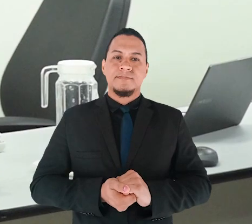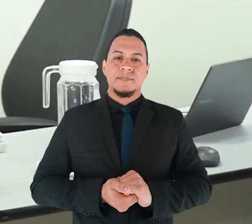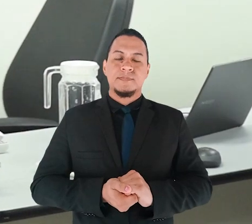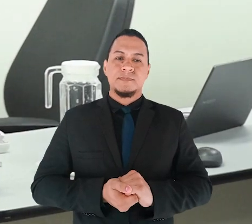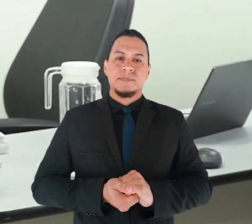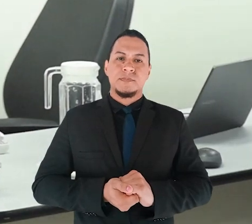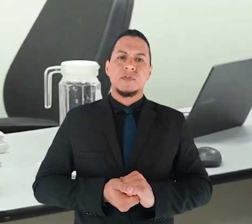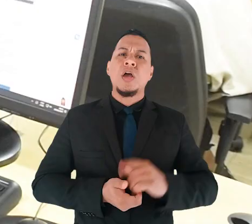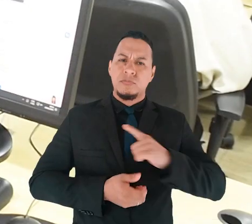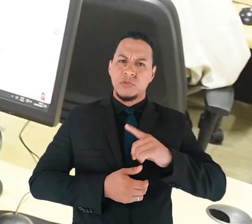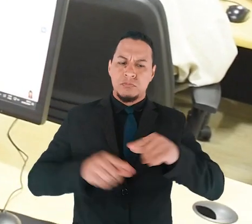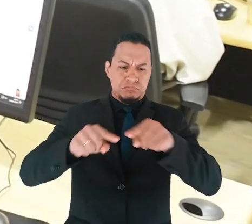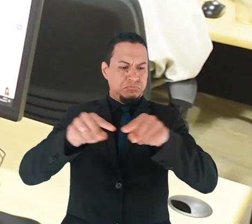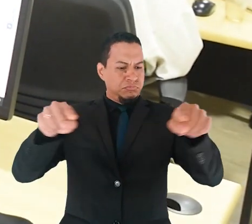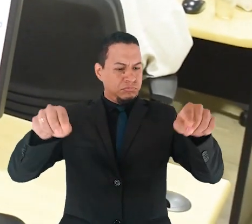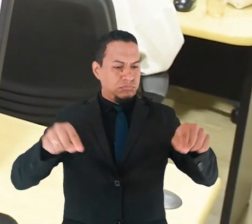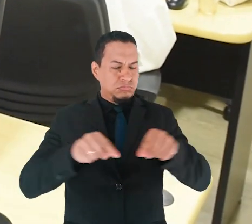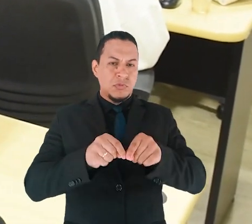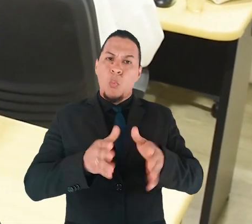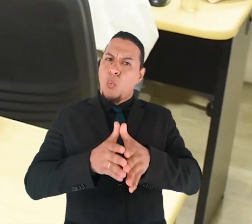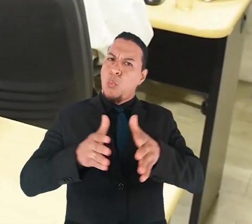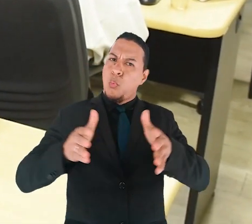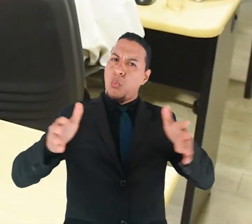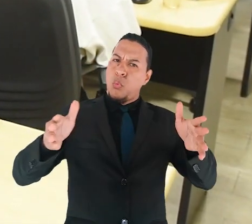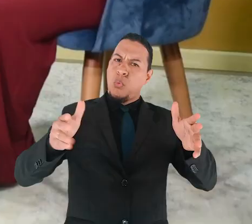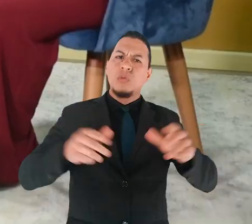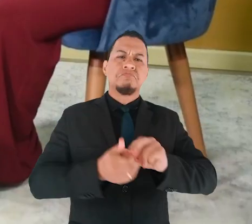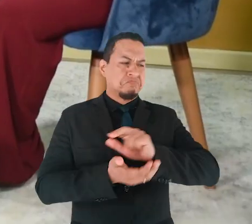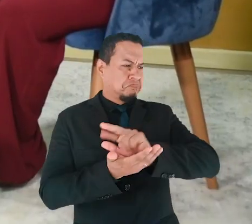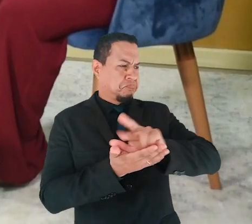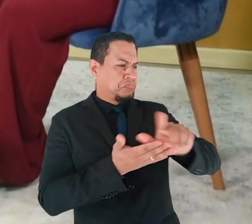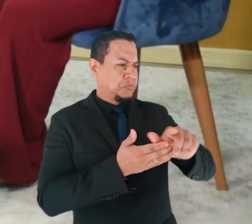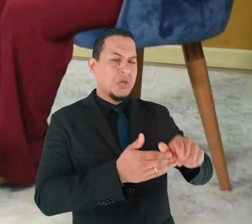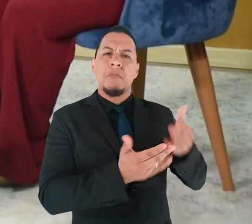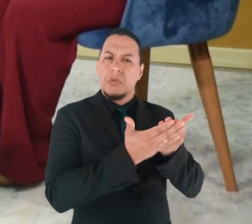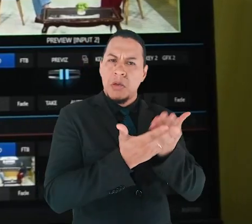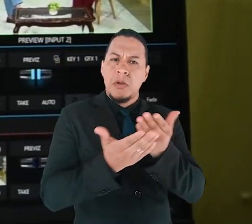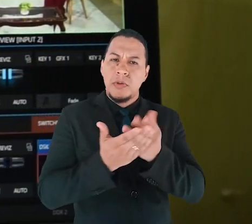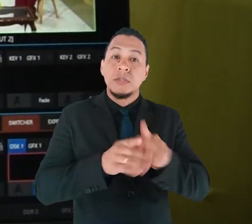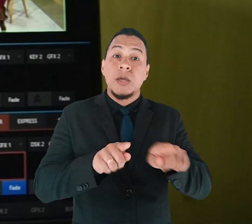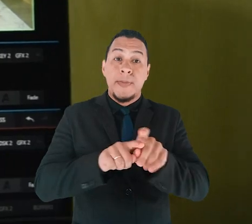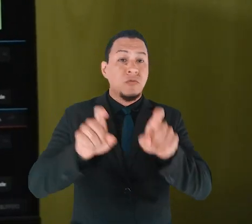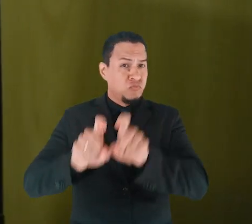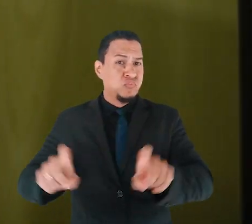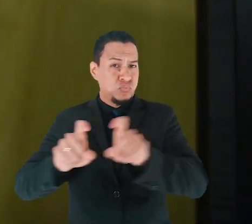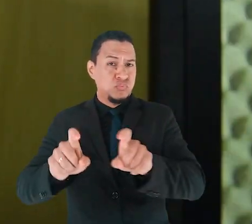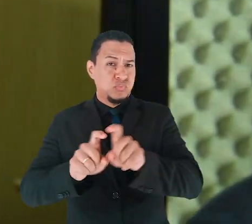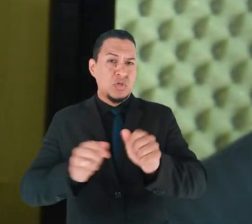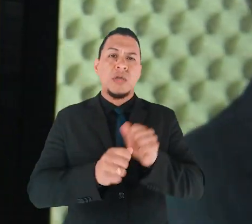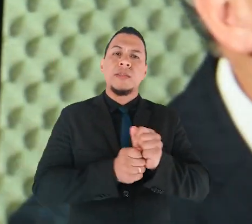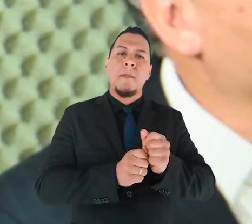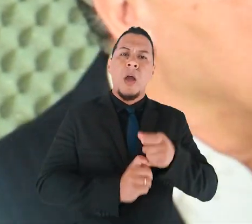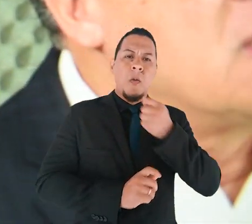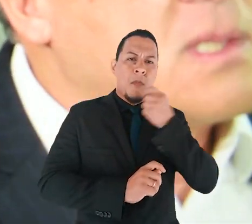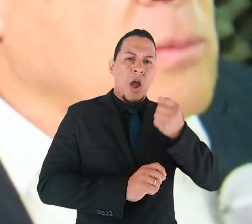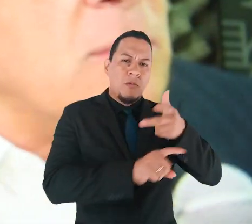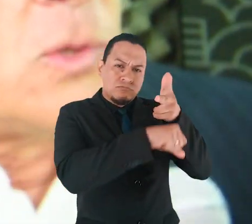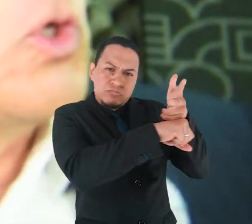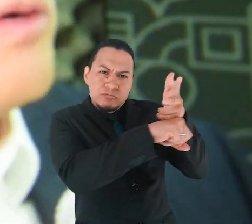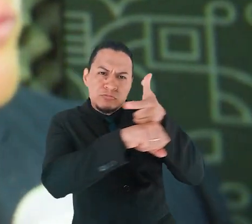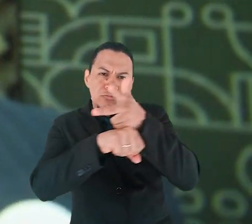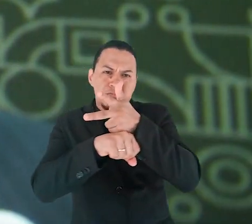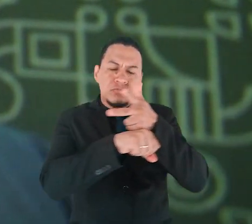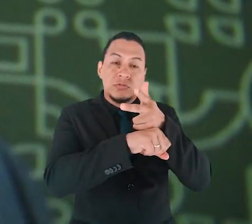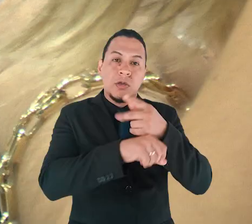Amplo espaço com salas de aula, laboratório de informática e moderno estúdio, projetos contínuos para a